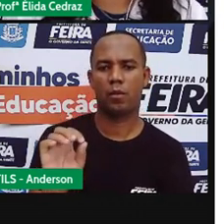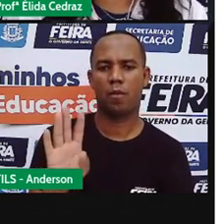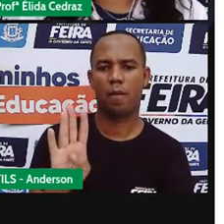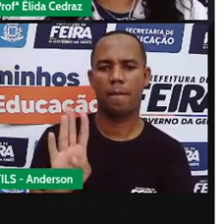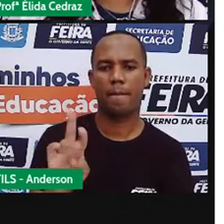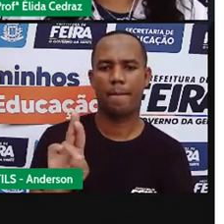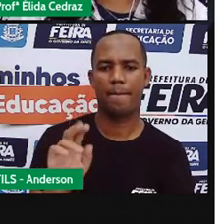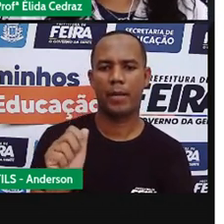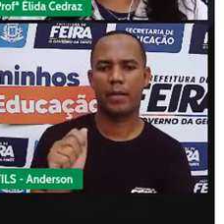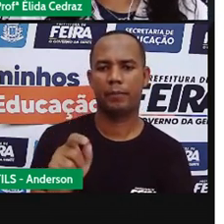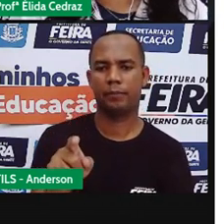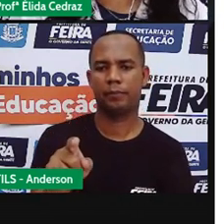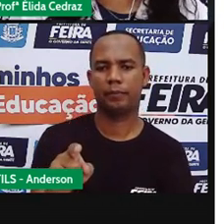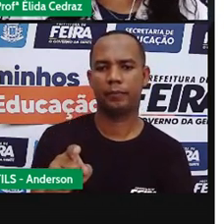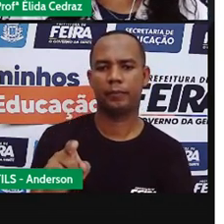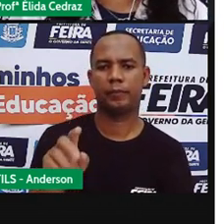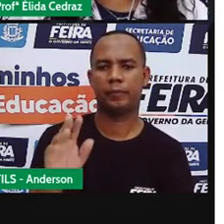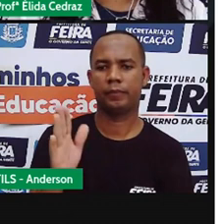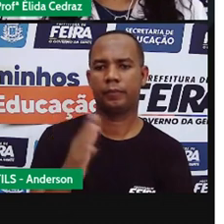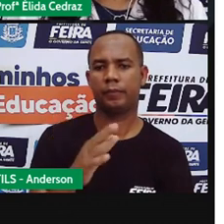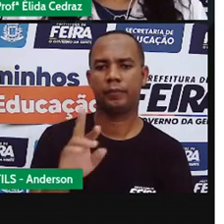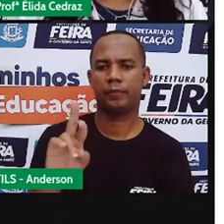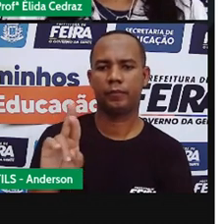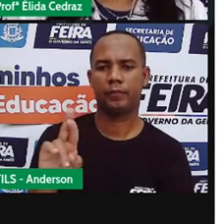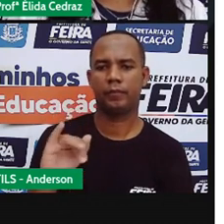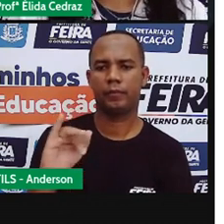dobra, risco,